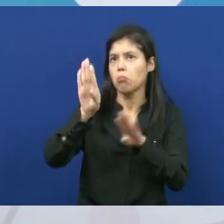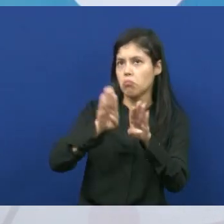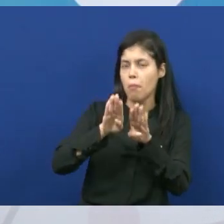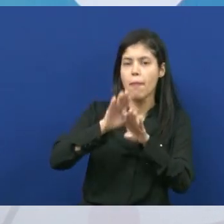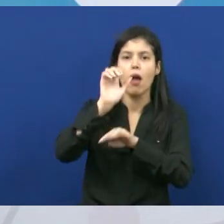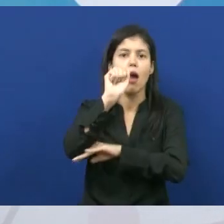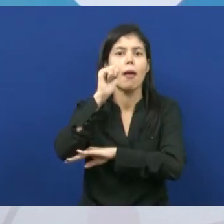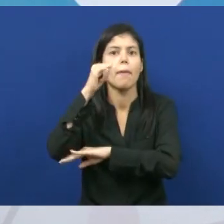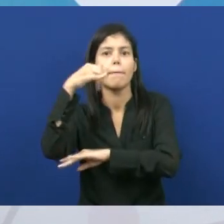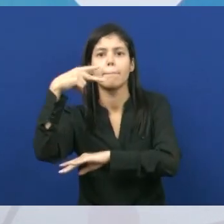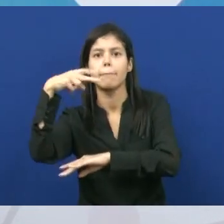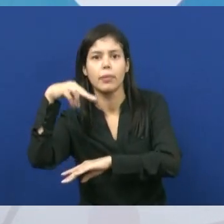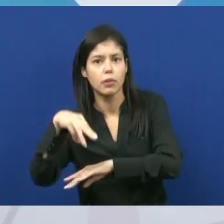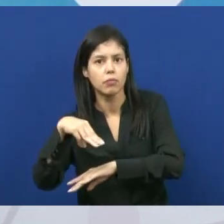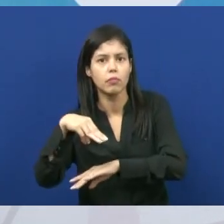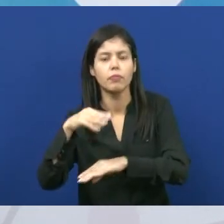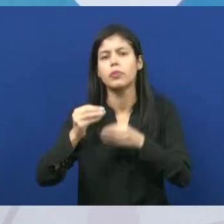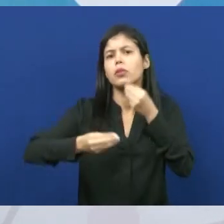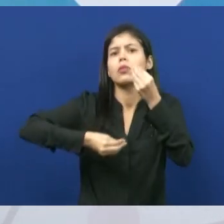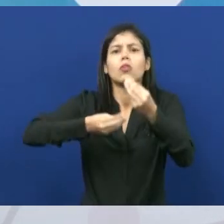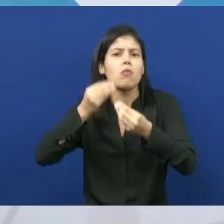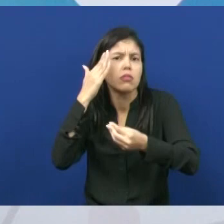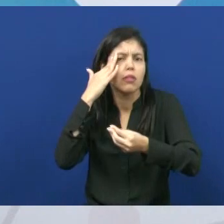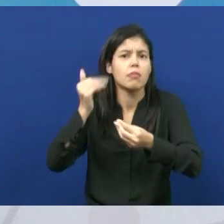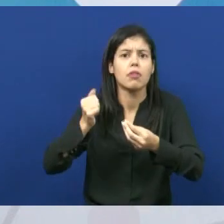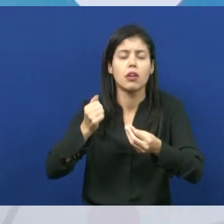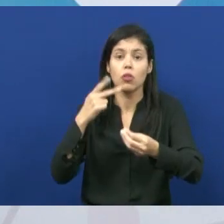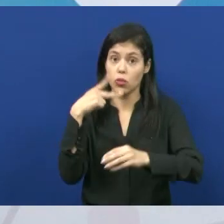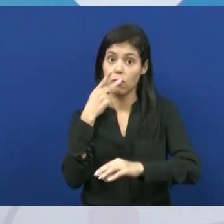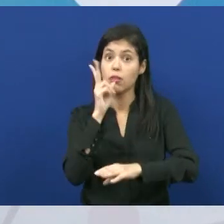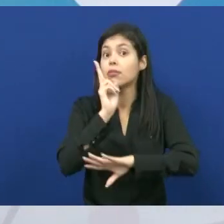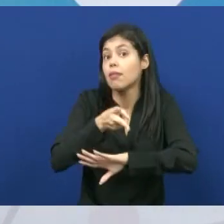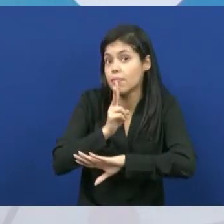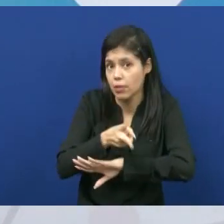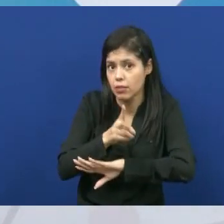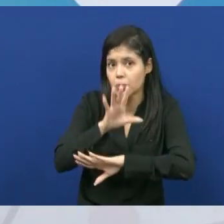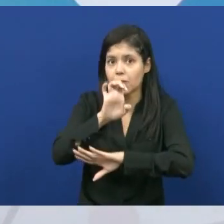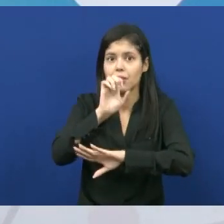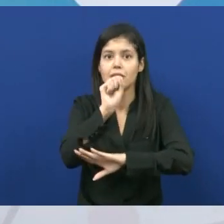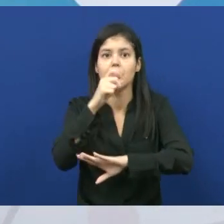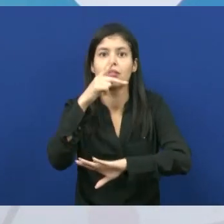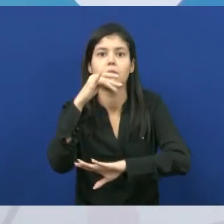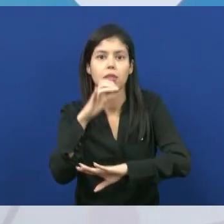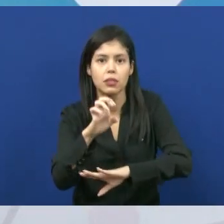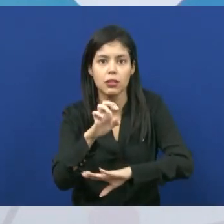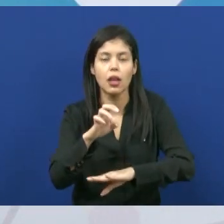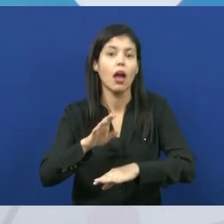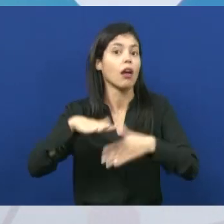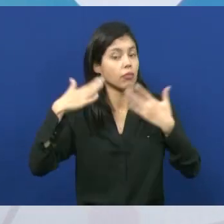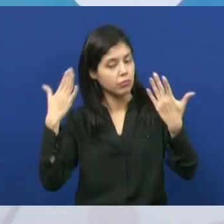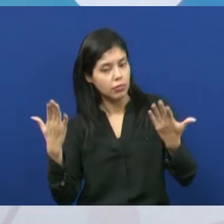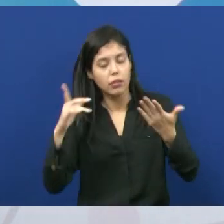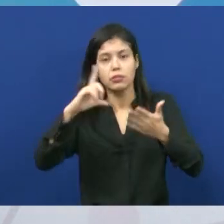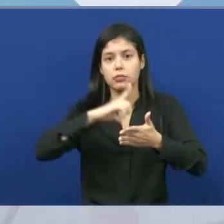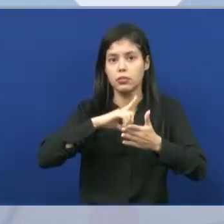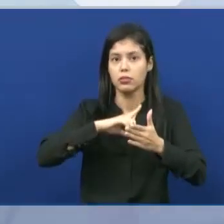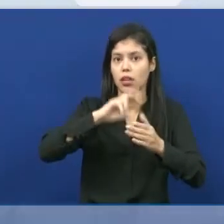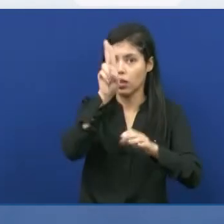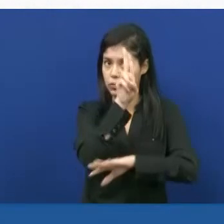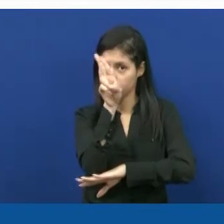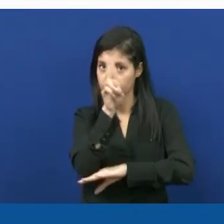aipim também. Como é que eu consigo saber que eu estou falando da mesma espécie? Graças à nomenclatura